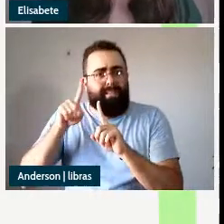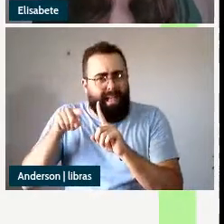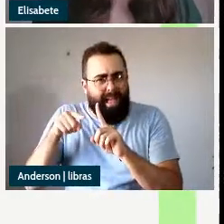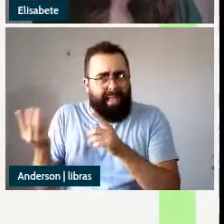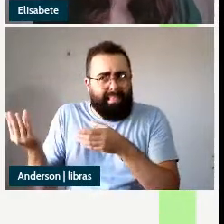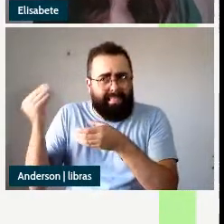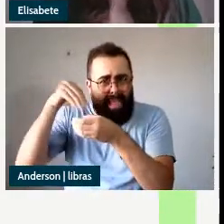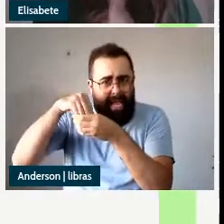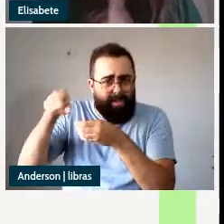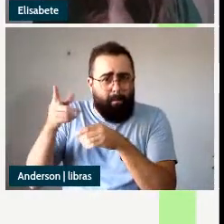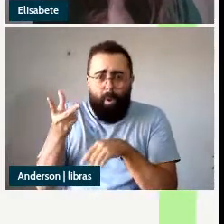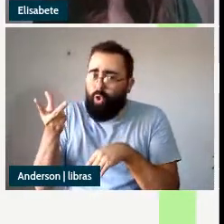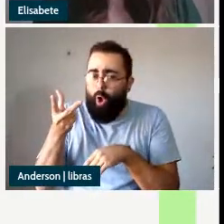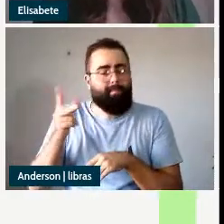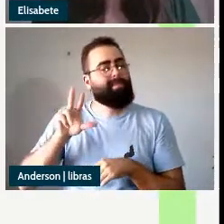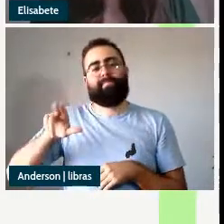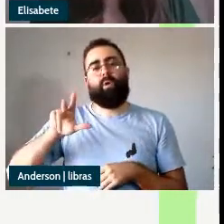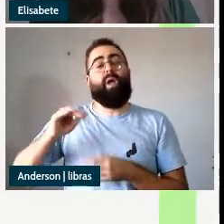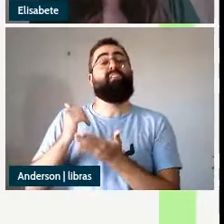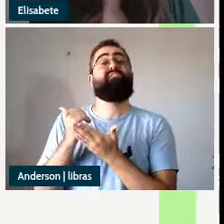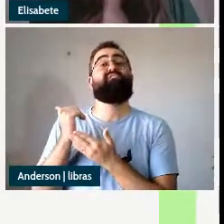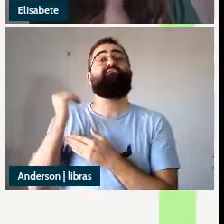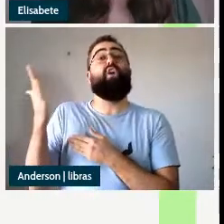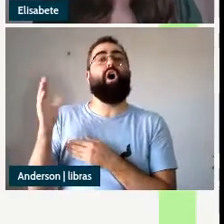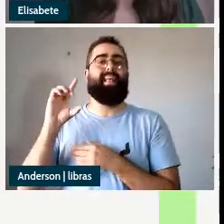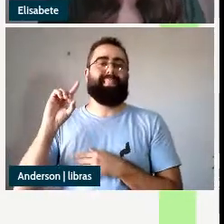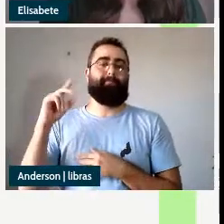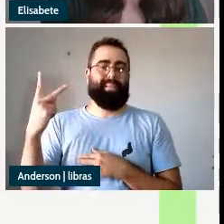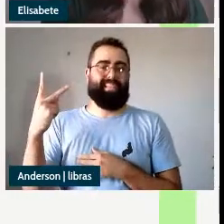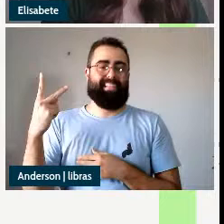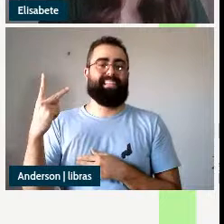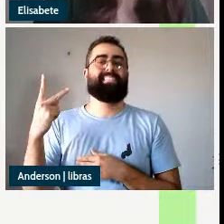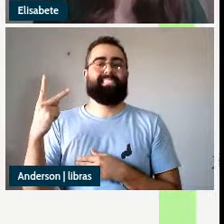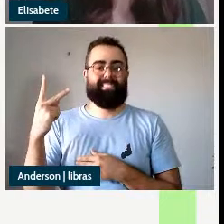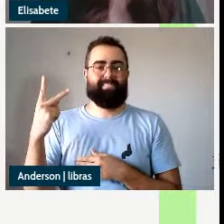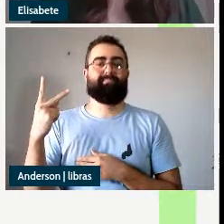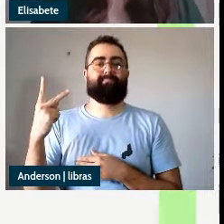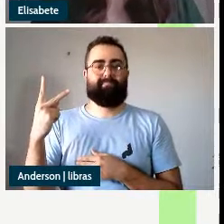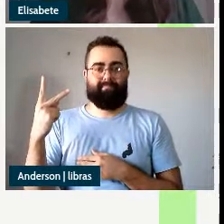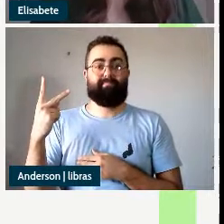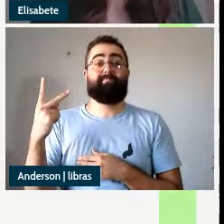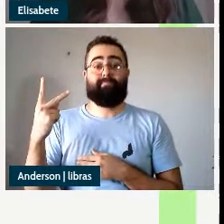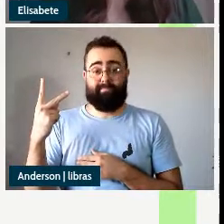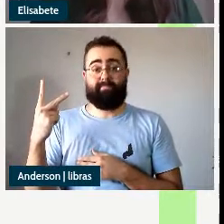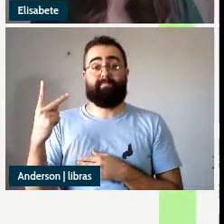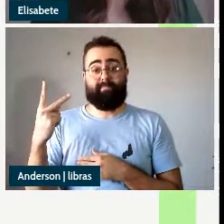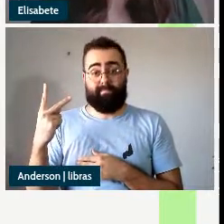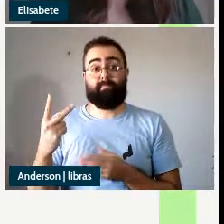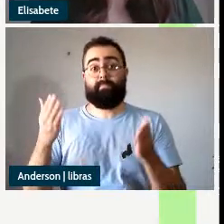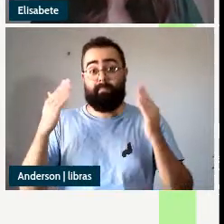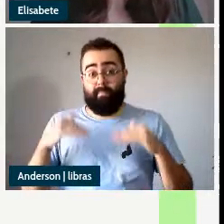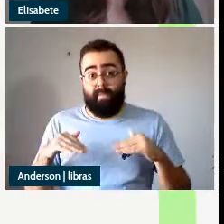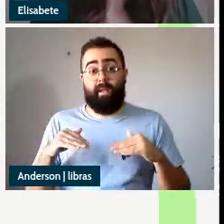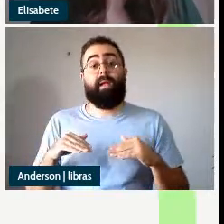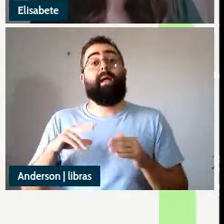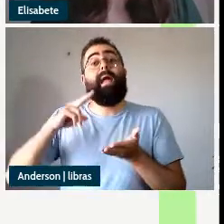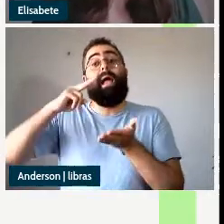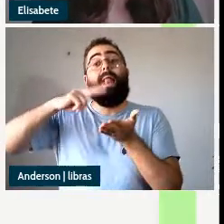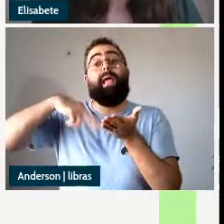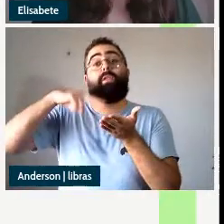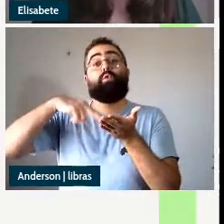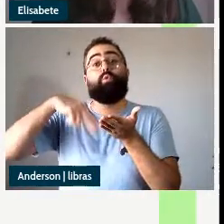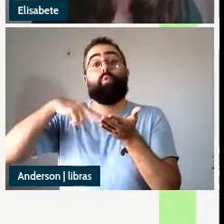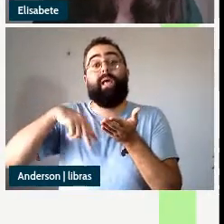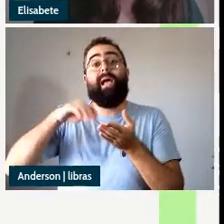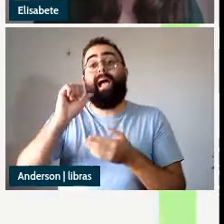o que sugere então que ele está fora do DP já na leitura atributiva essa em 9C o Pedro